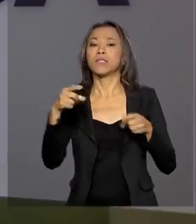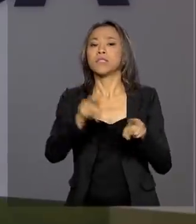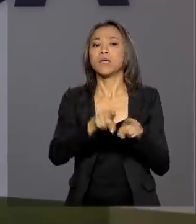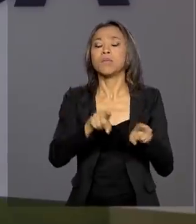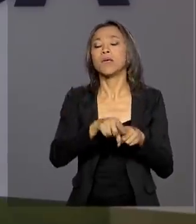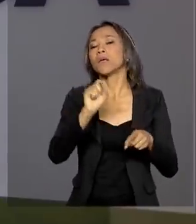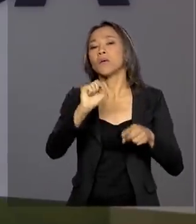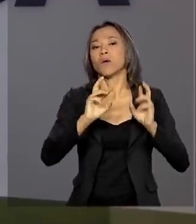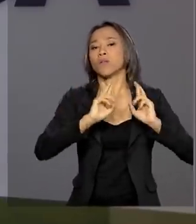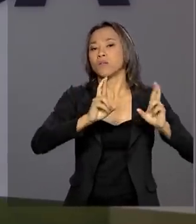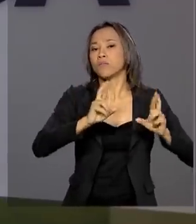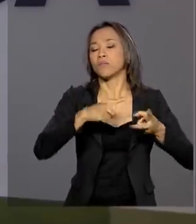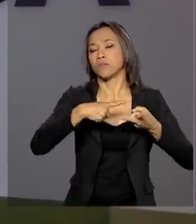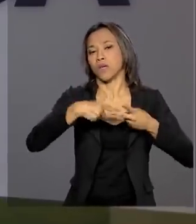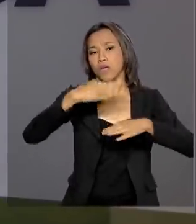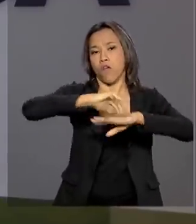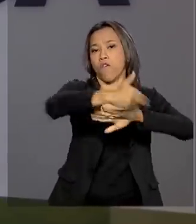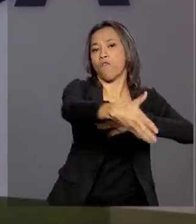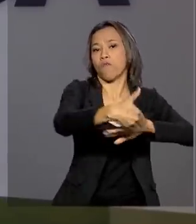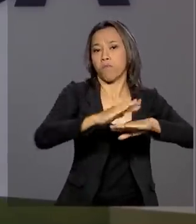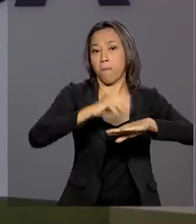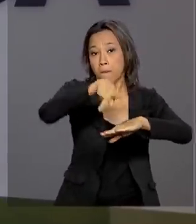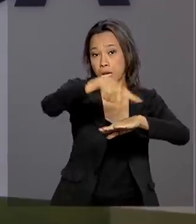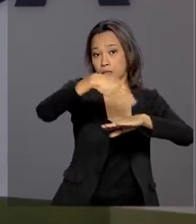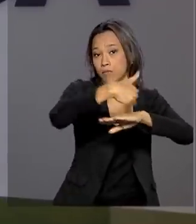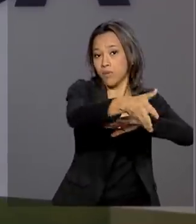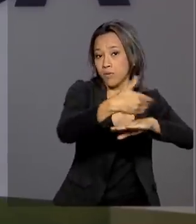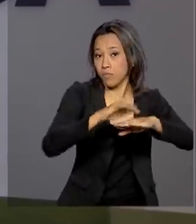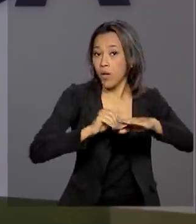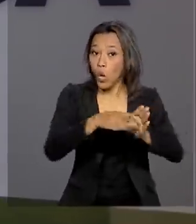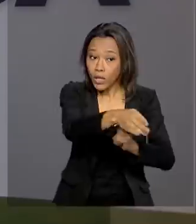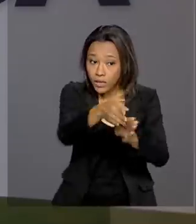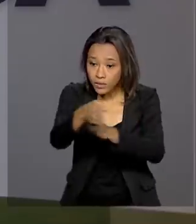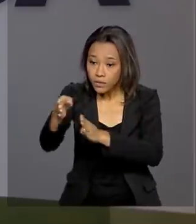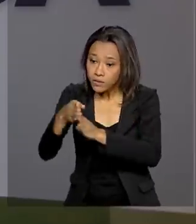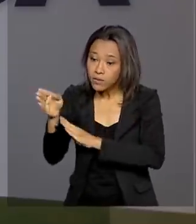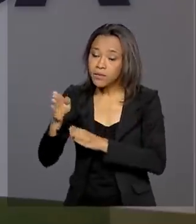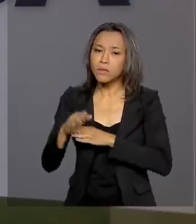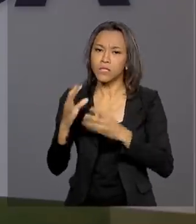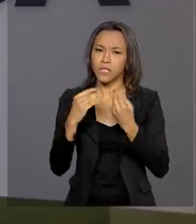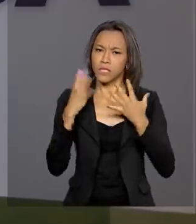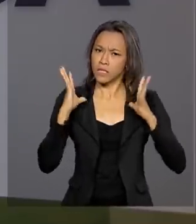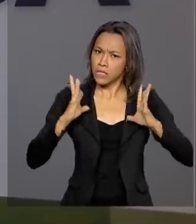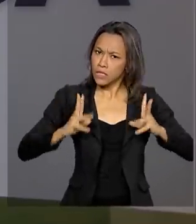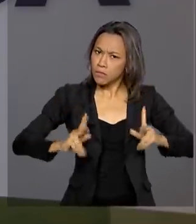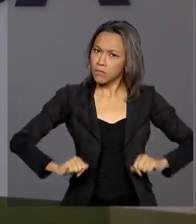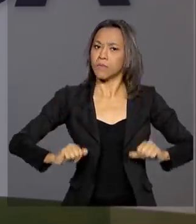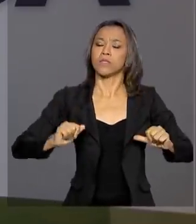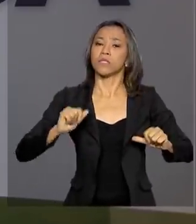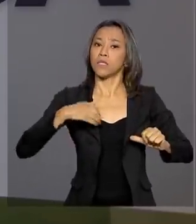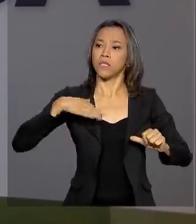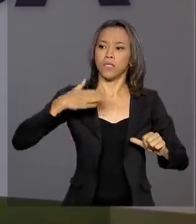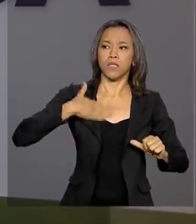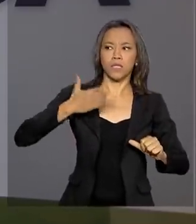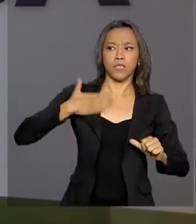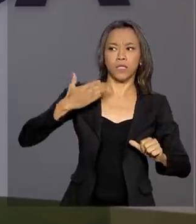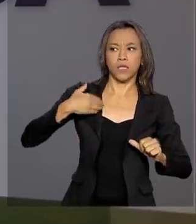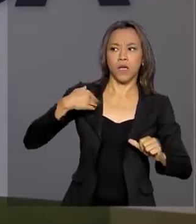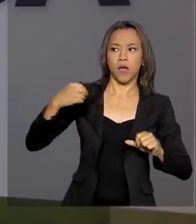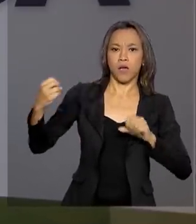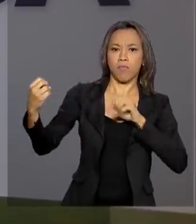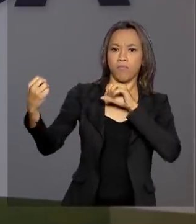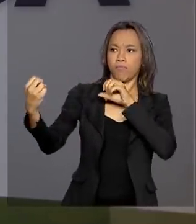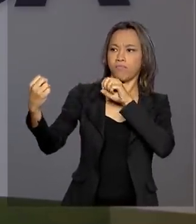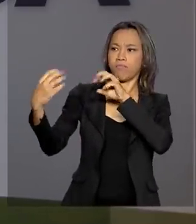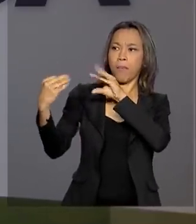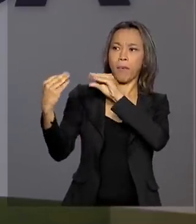passageiros e fronteiras, com orientações sobre higiene e para que as pessoas se distanciem ao falar umas com as outras para evitar